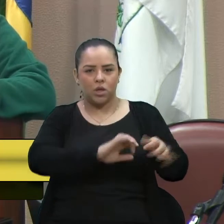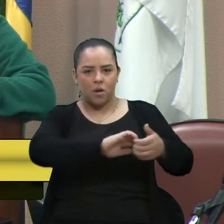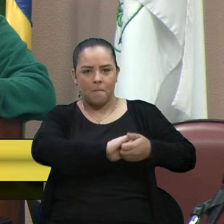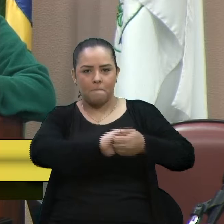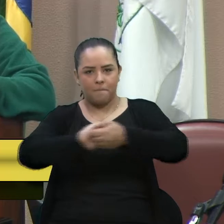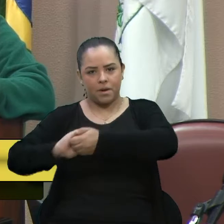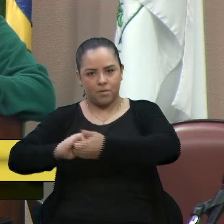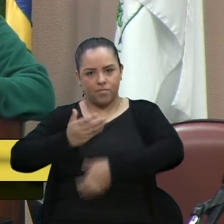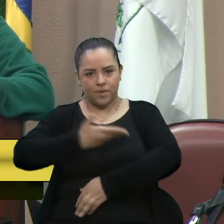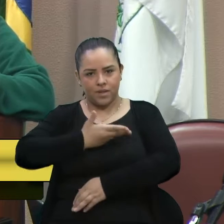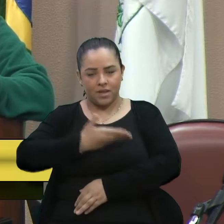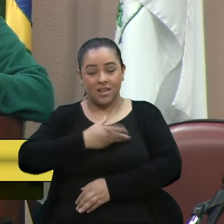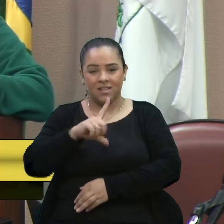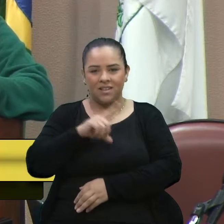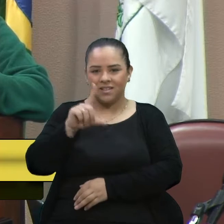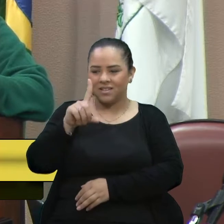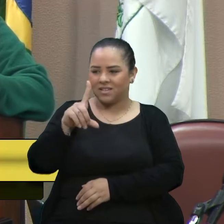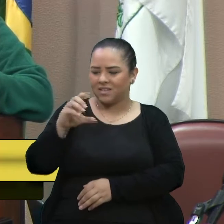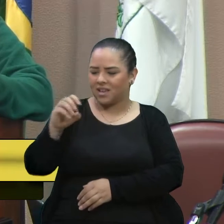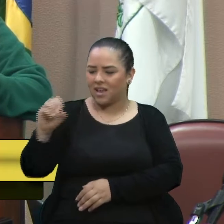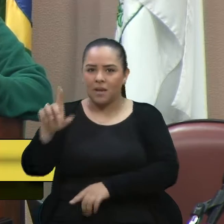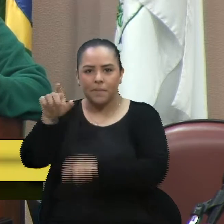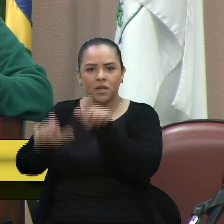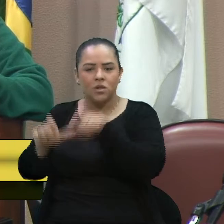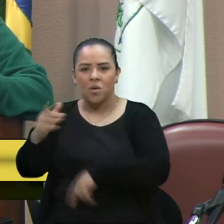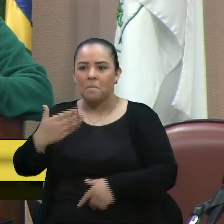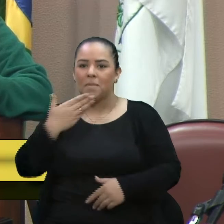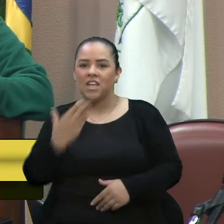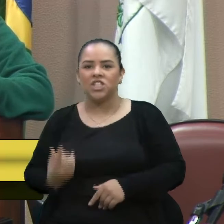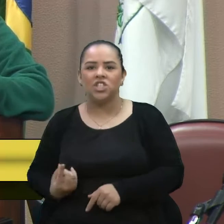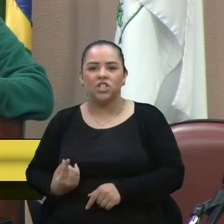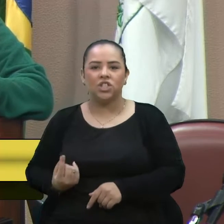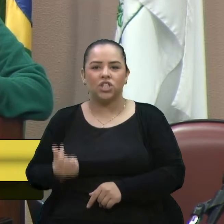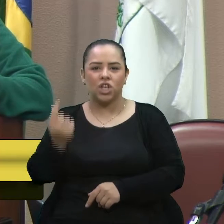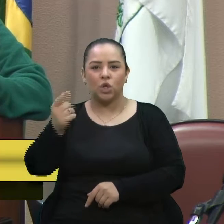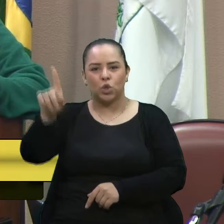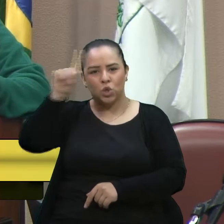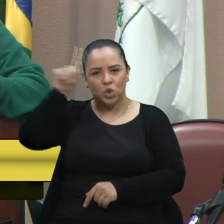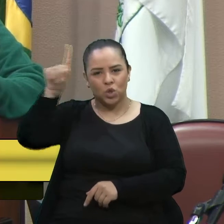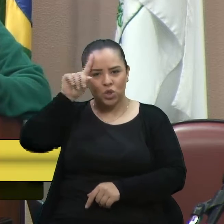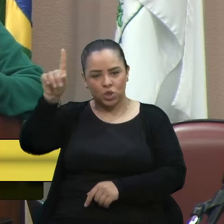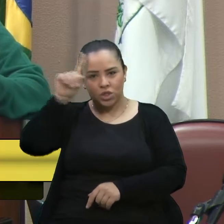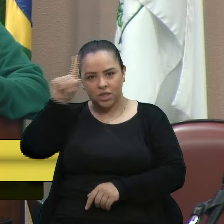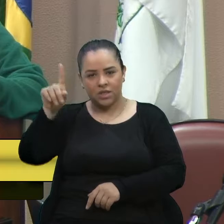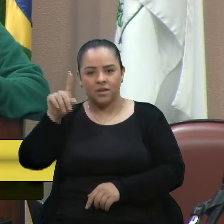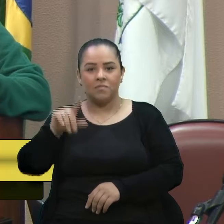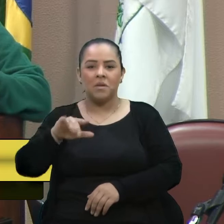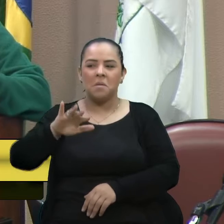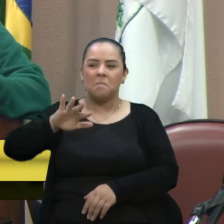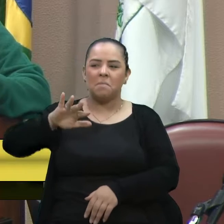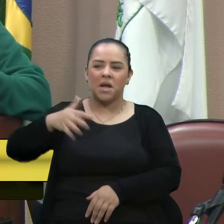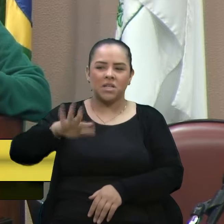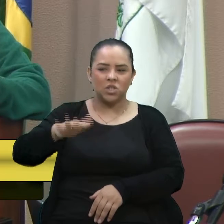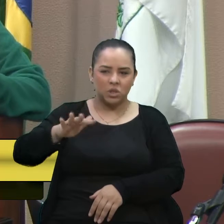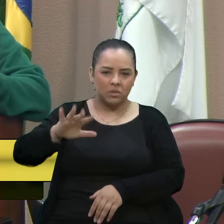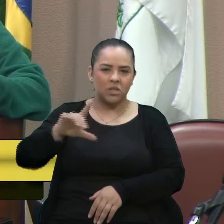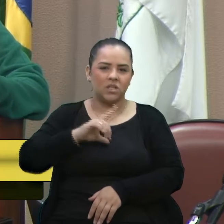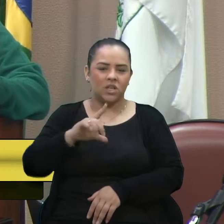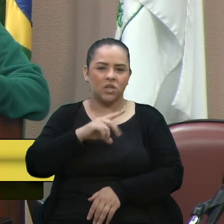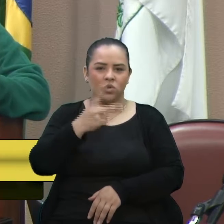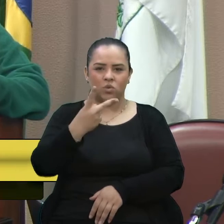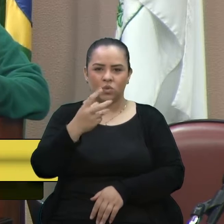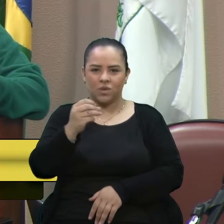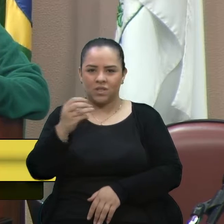Cerca de 100 pessoas pedem dinheiro todos os dias nas ruas. Assim, cada pessoa recebe em média, em média, 200